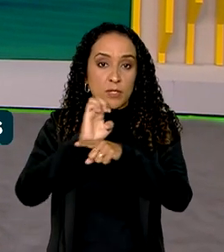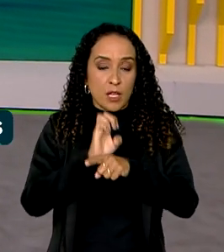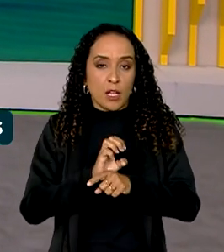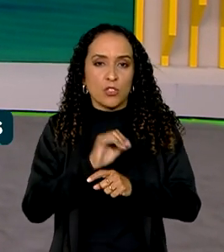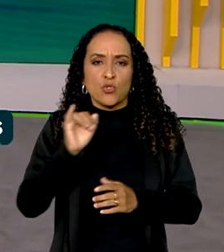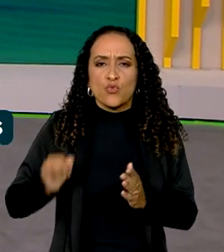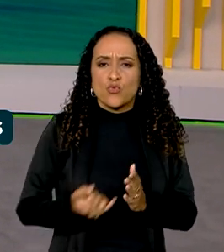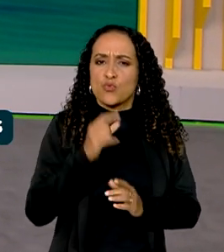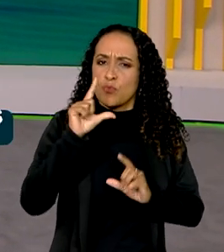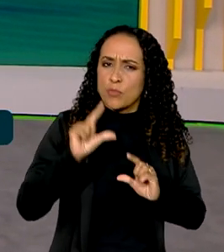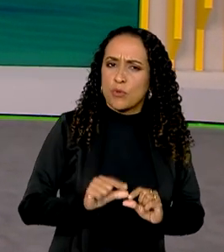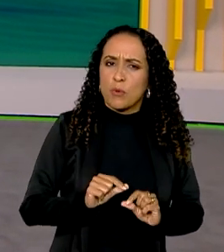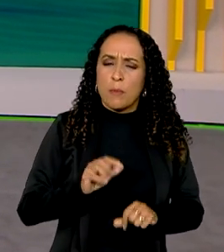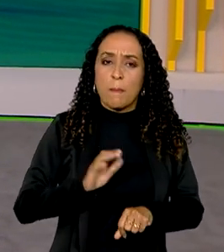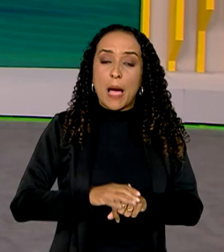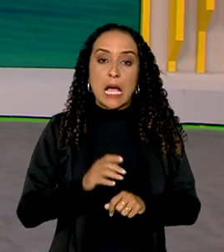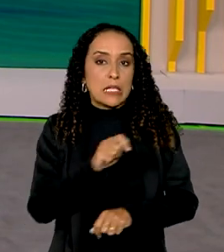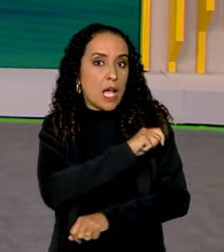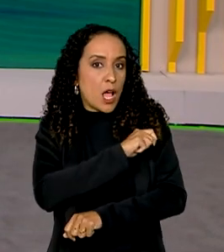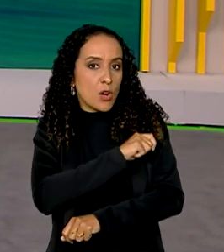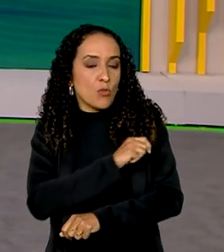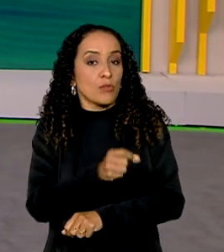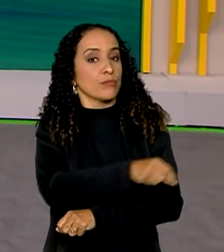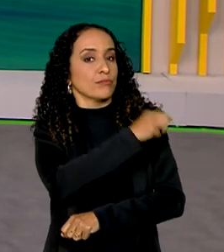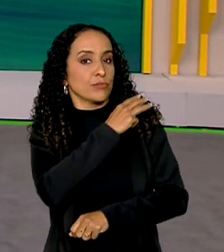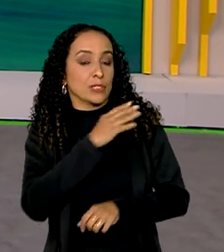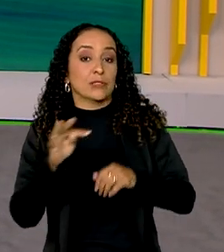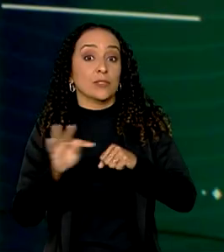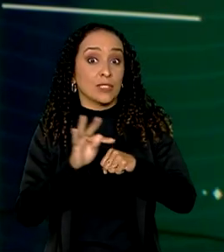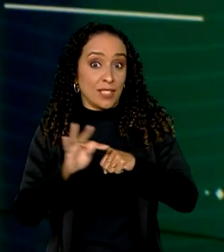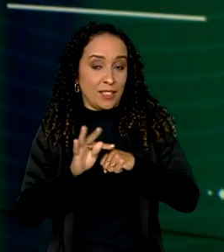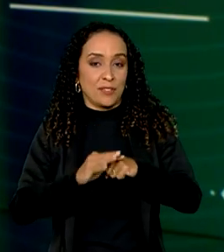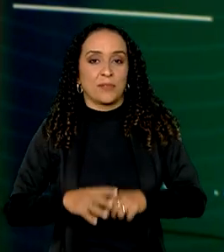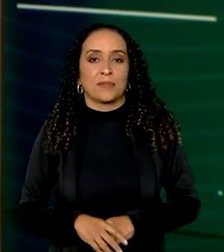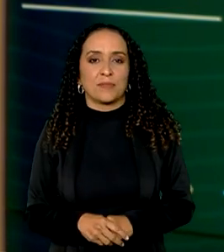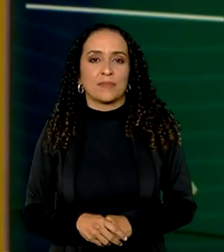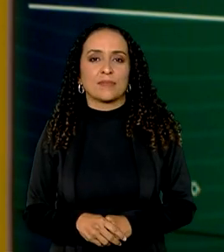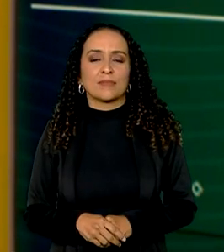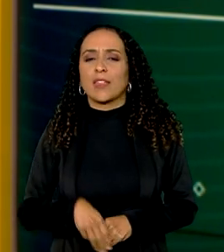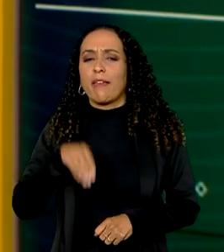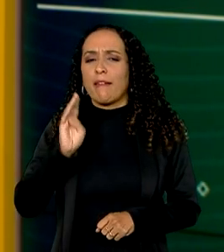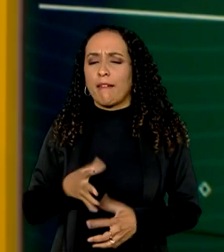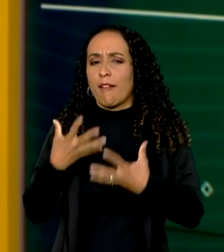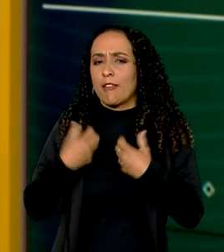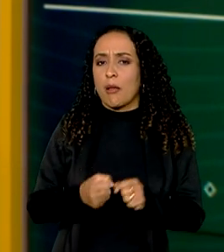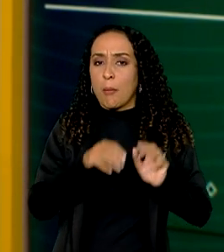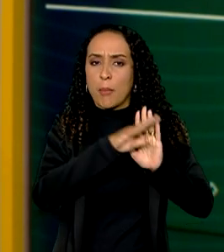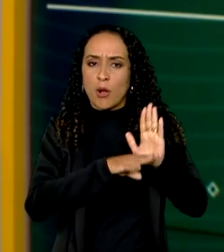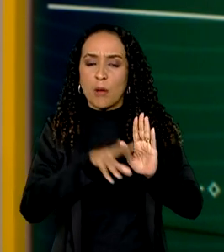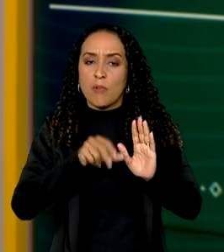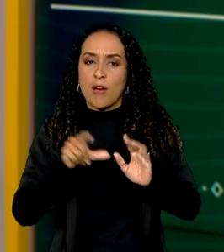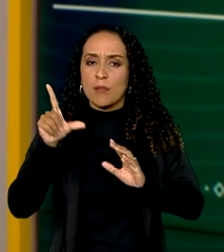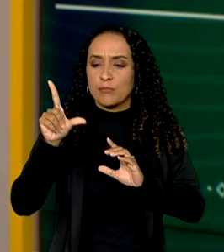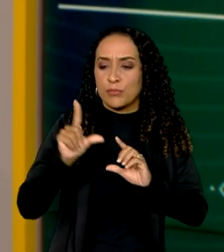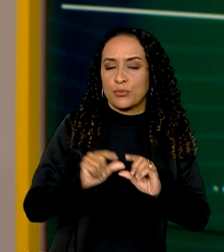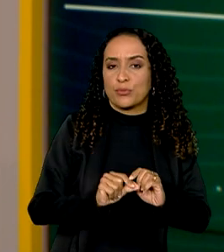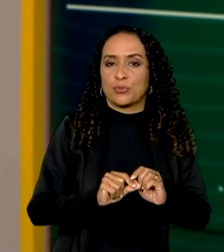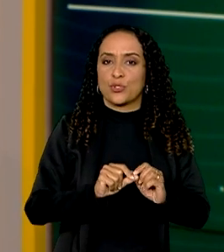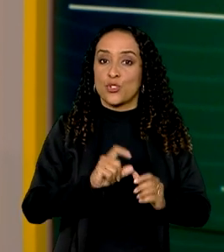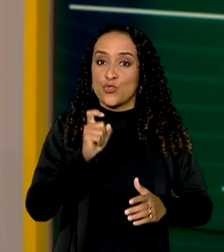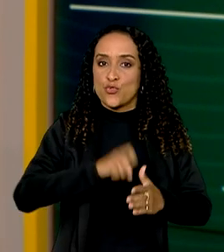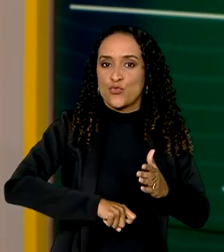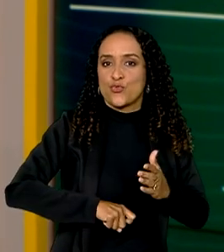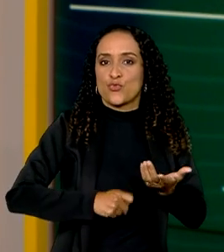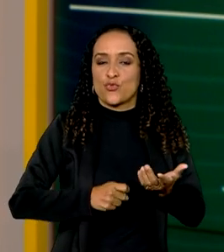juros menores por mais alunos no ensino técnico. Quem aderir ao programa vai ter redução da taxa de